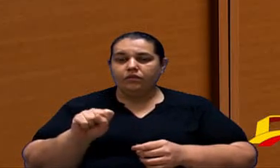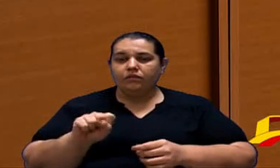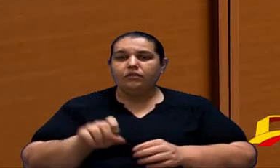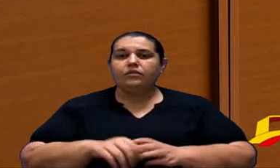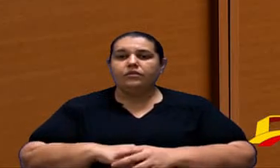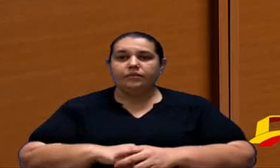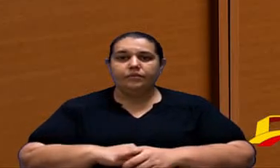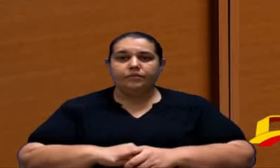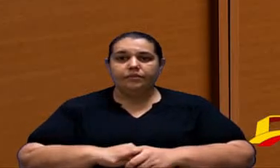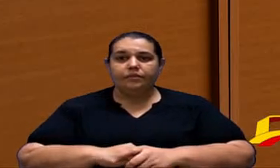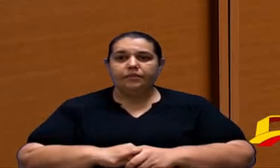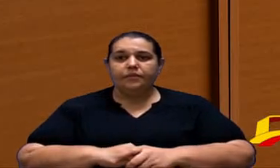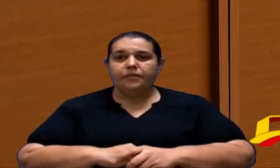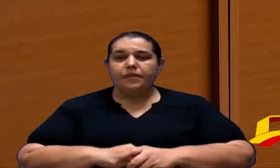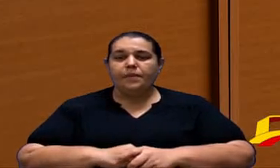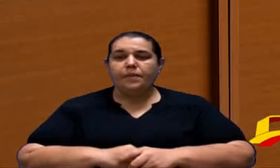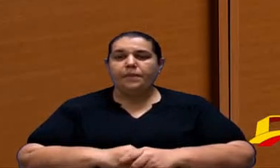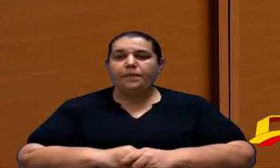nessa mesa ali?